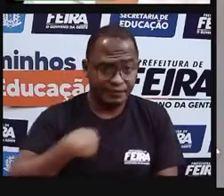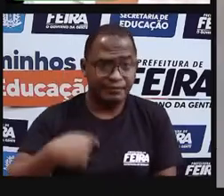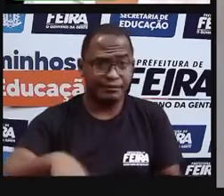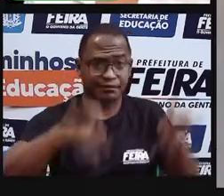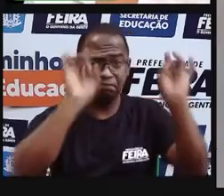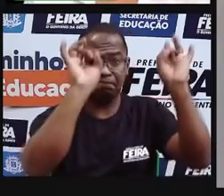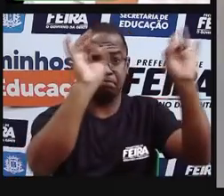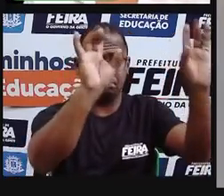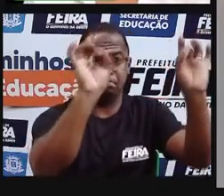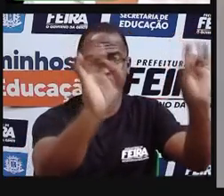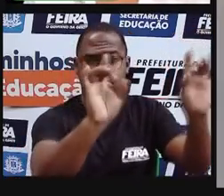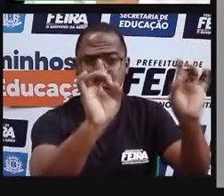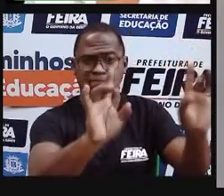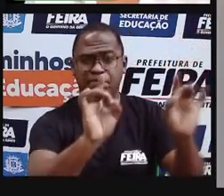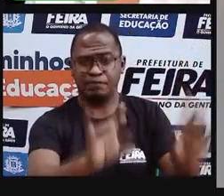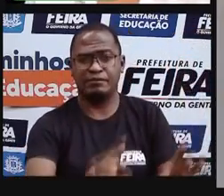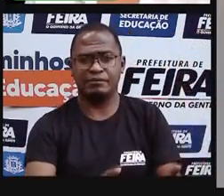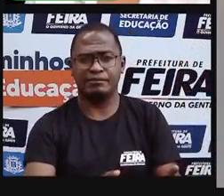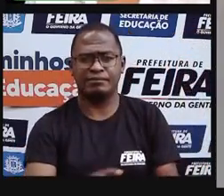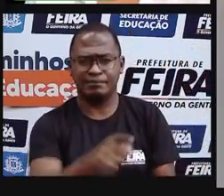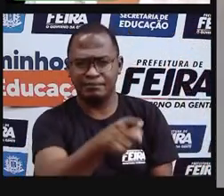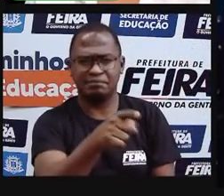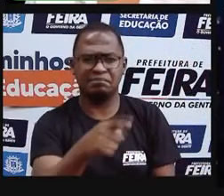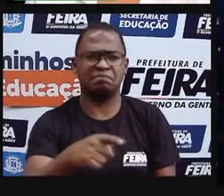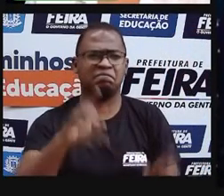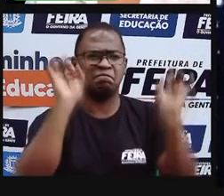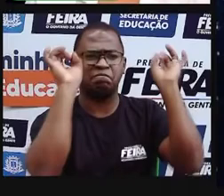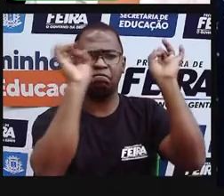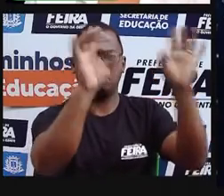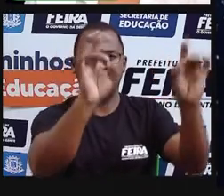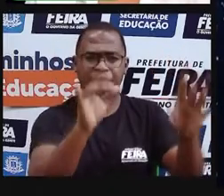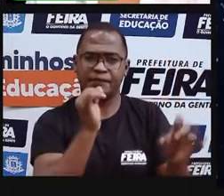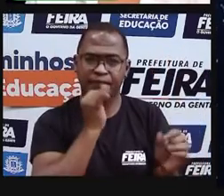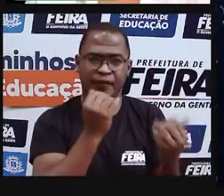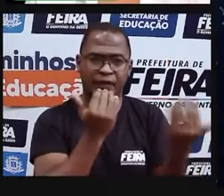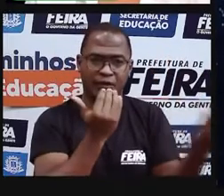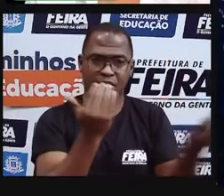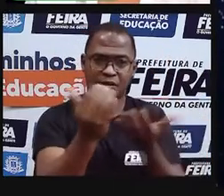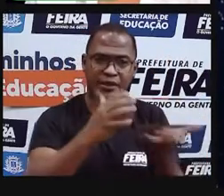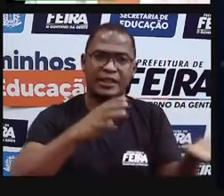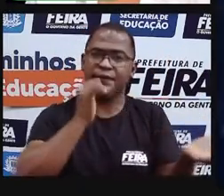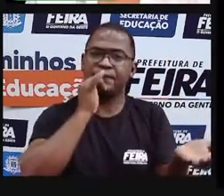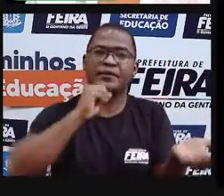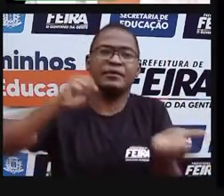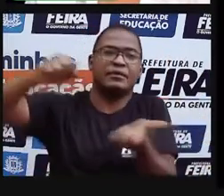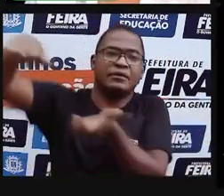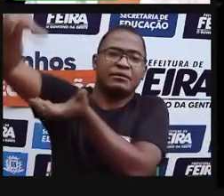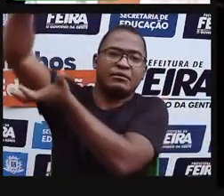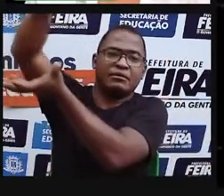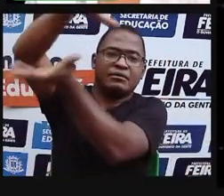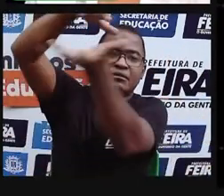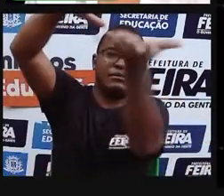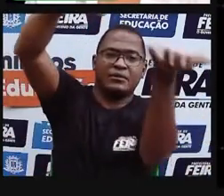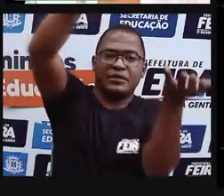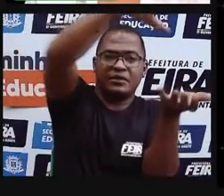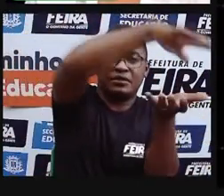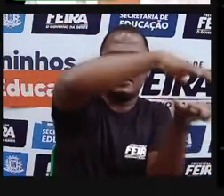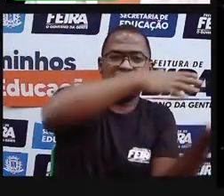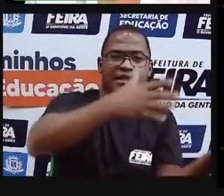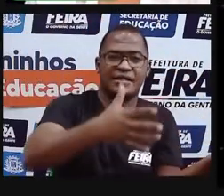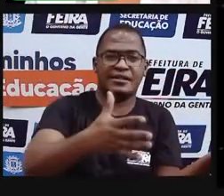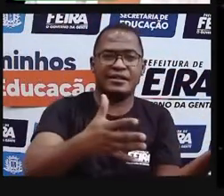Sim, você é especial. Quando comparados a galáxias, a distância entre nós e as estrelas, ou ao tamanho do universo,